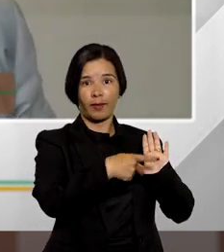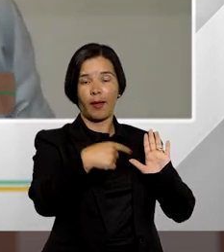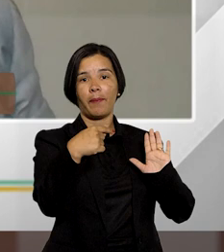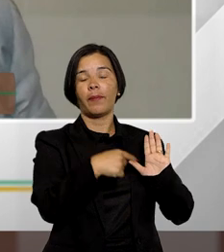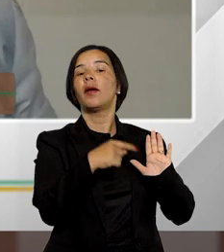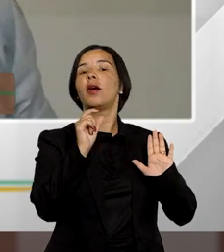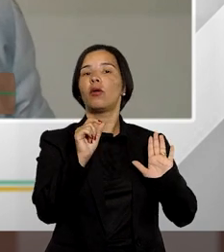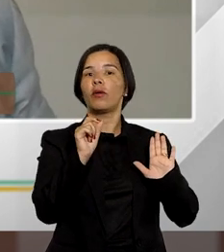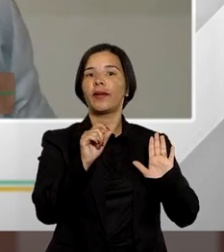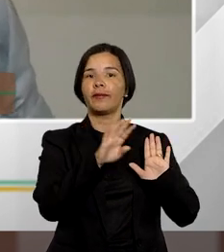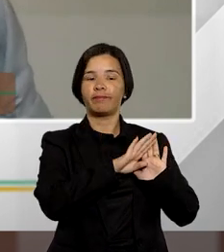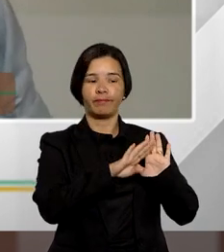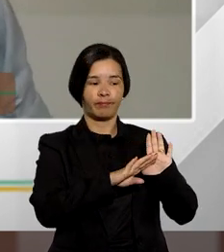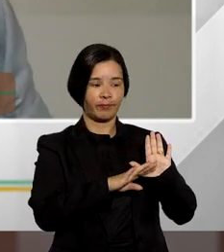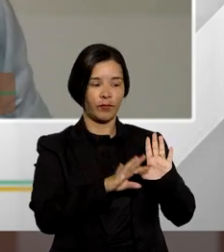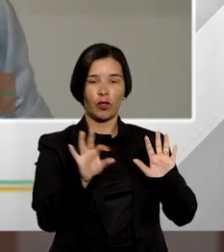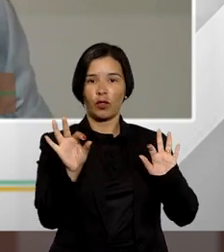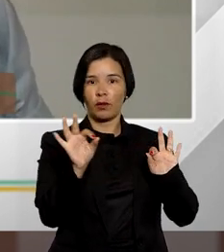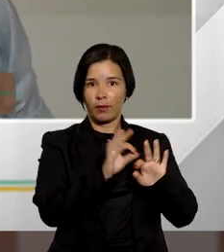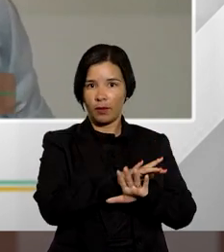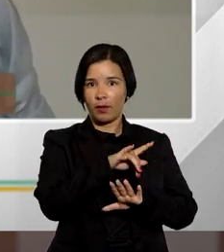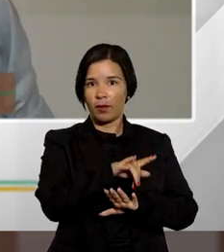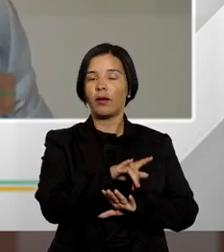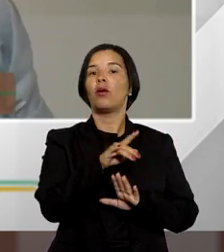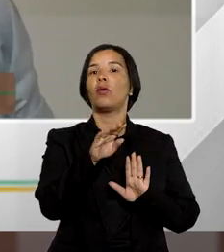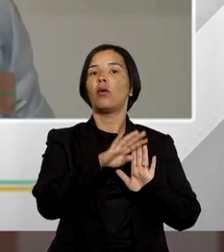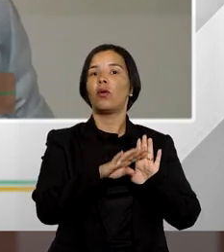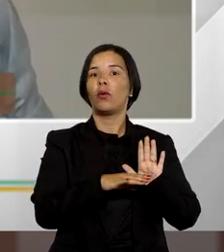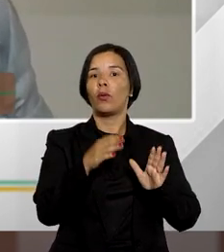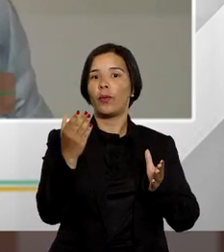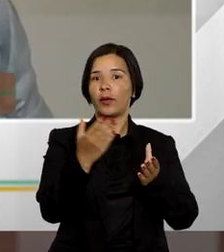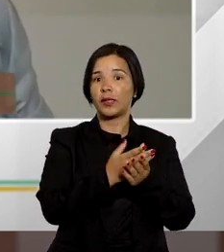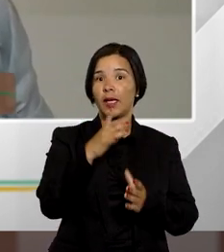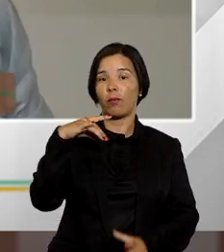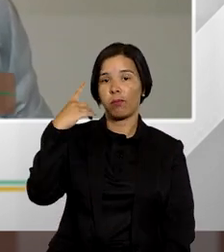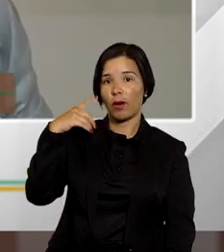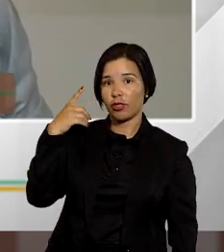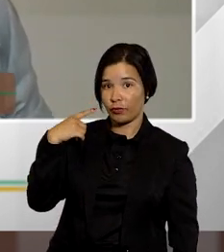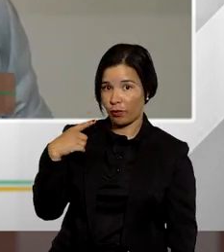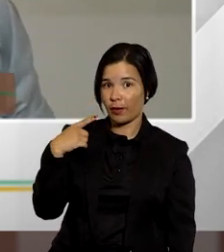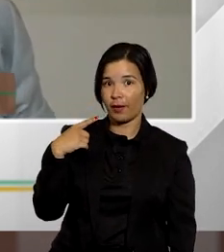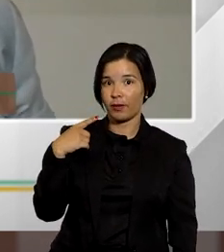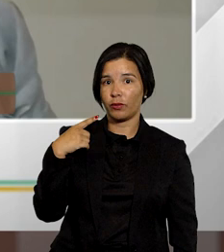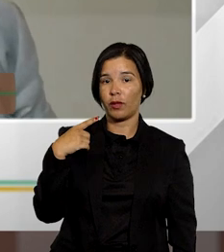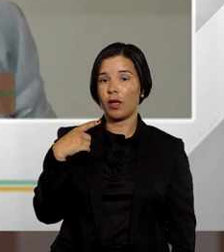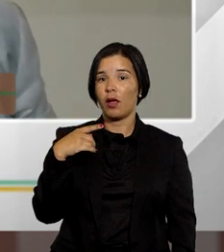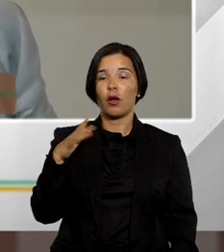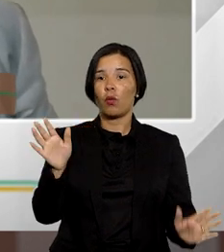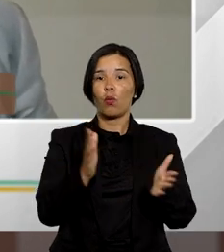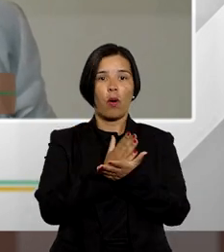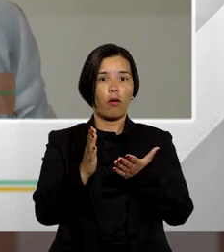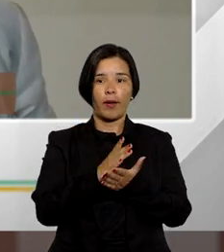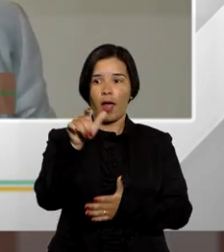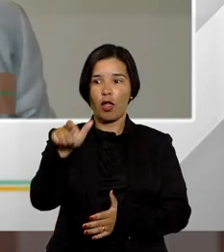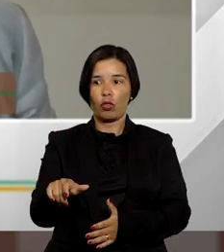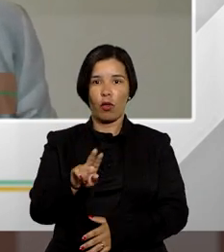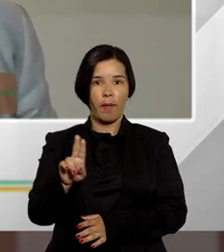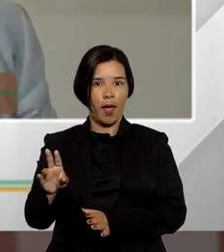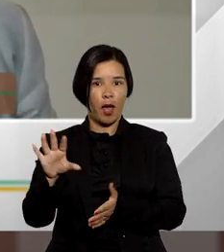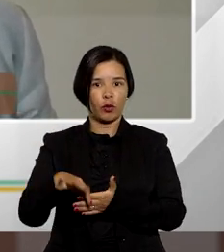tabela em que terminada a relação processual o advogado que prestou o serviço depois de ter sido nomeado